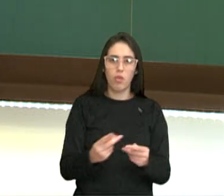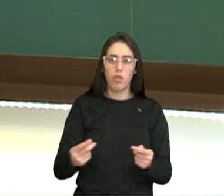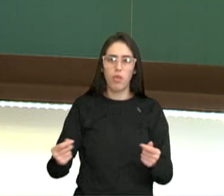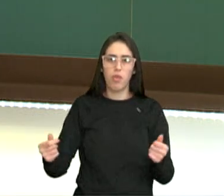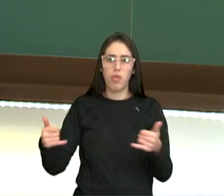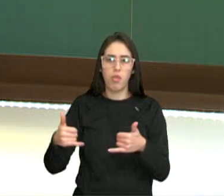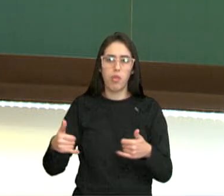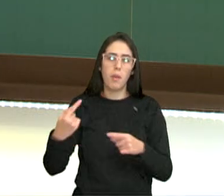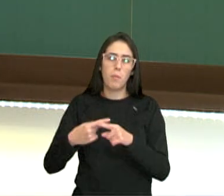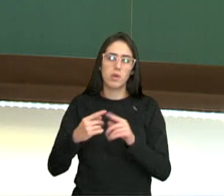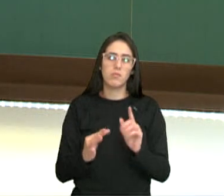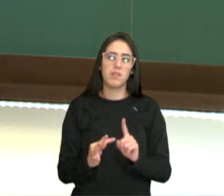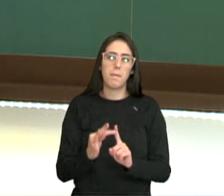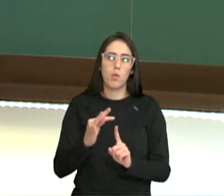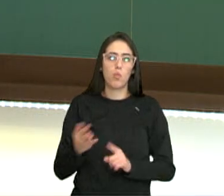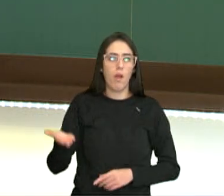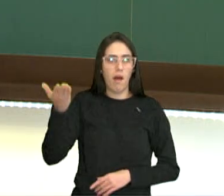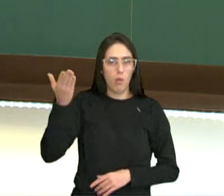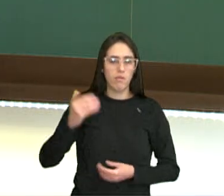temperatura.